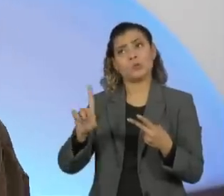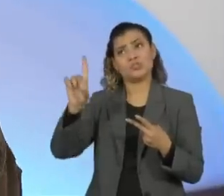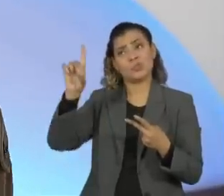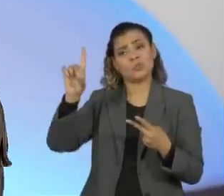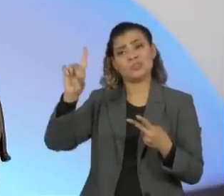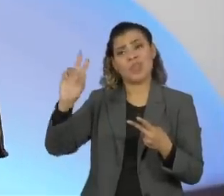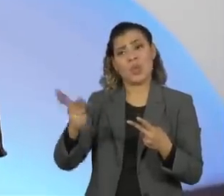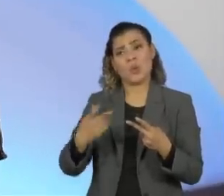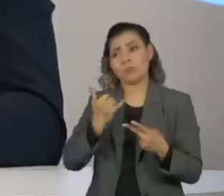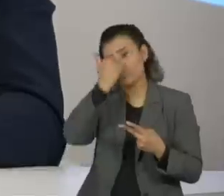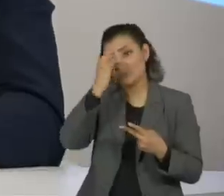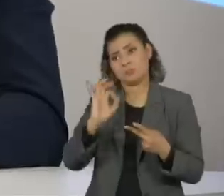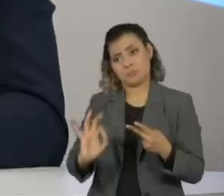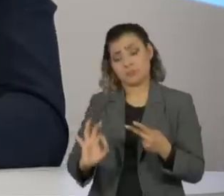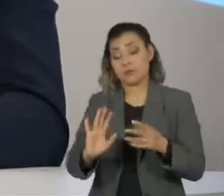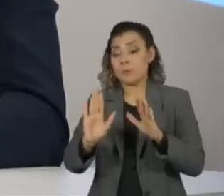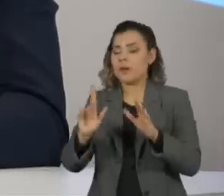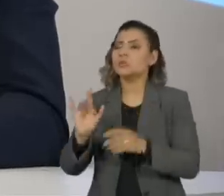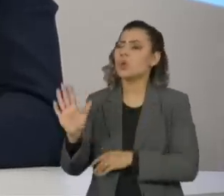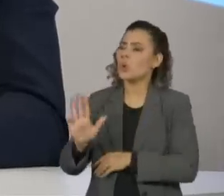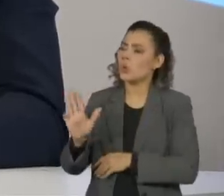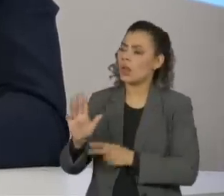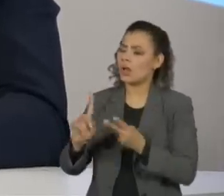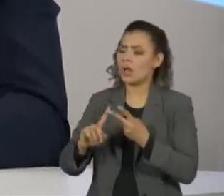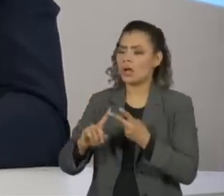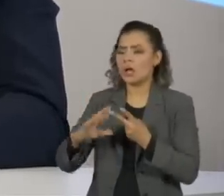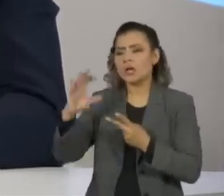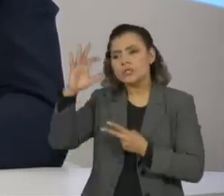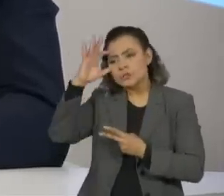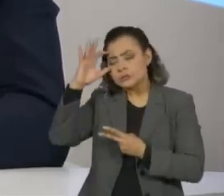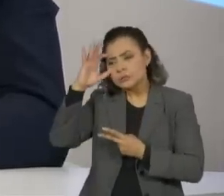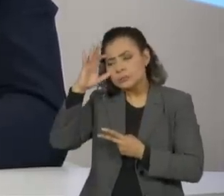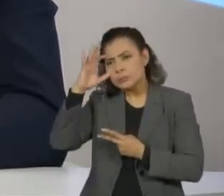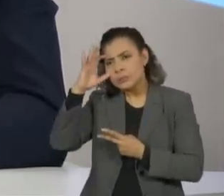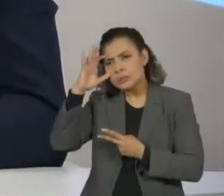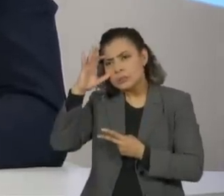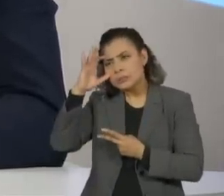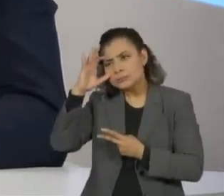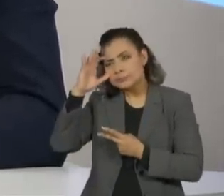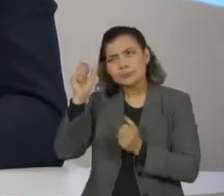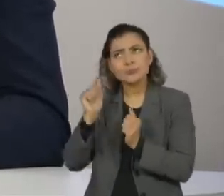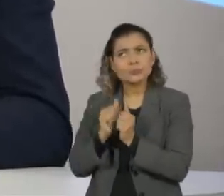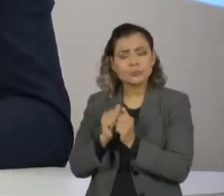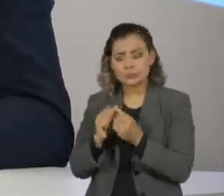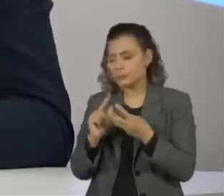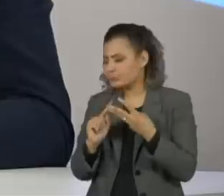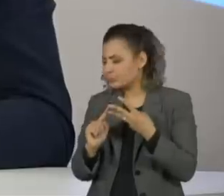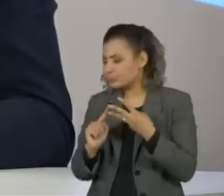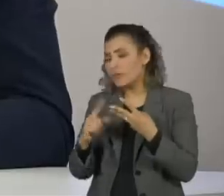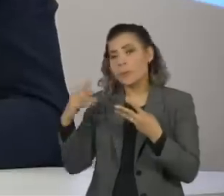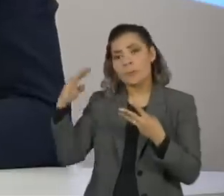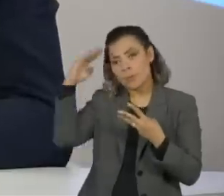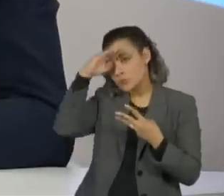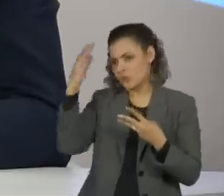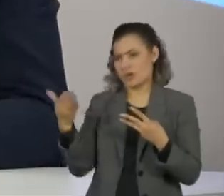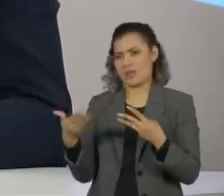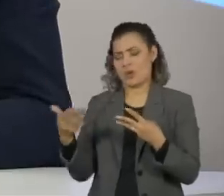uma coisa totalmente... Aí você tem Lula, Dilma veio na esteira do Lula, agora você tem Bolsonaro.